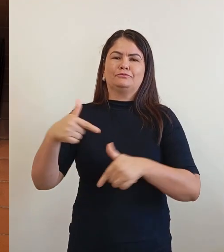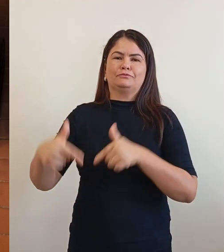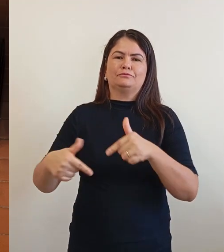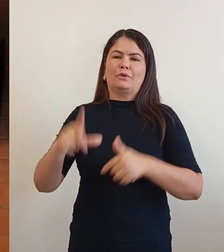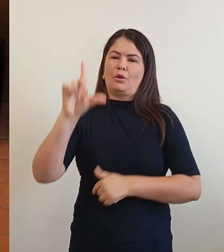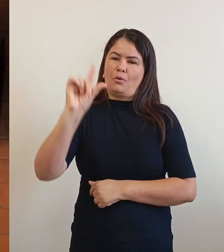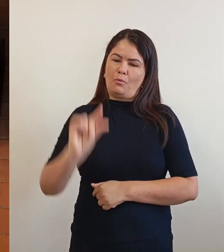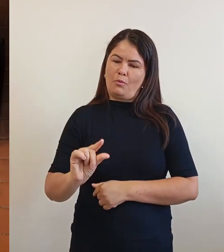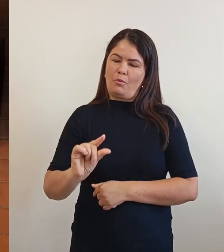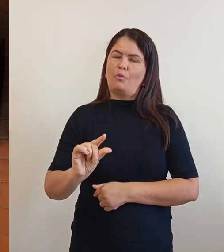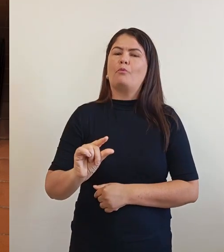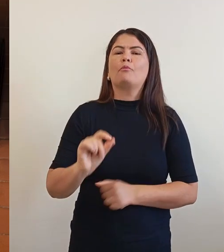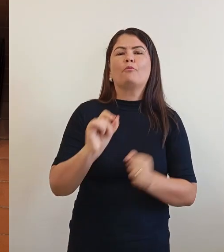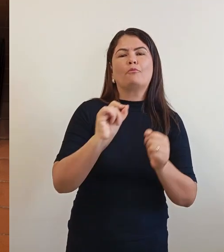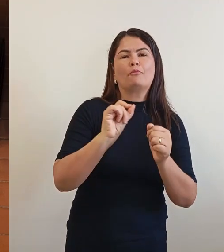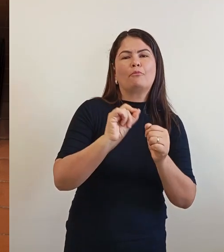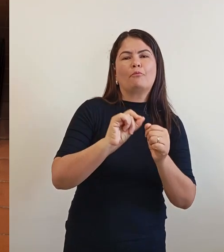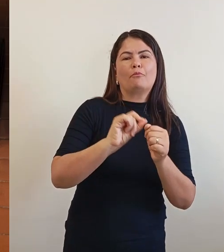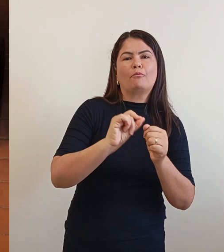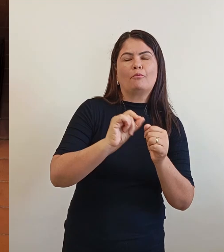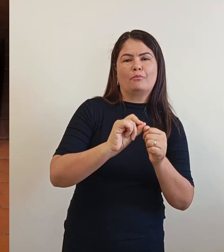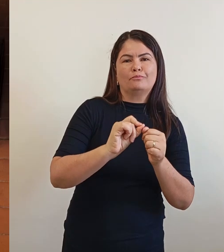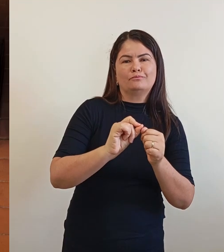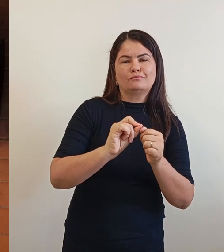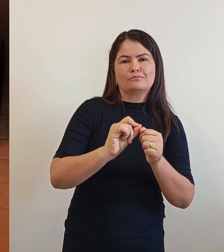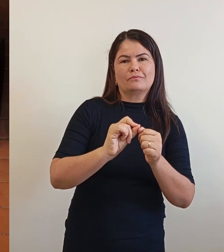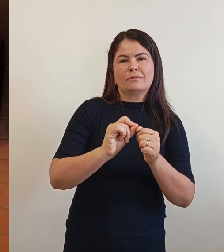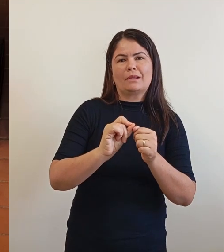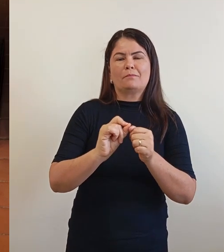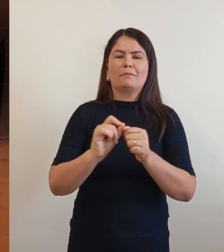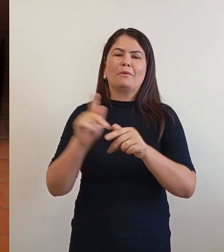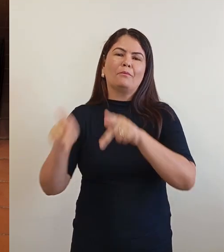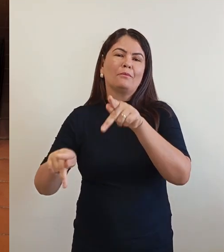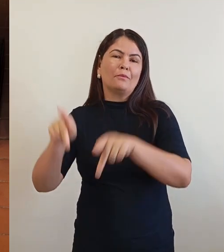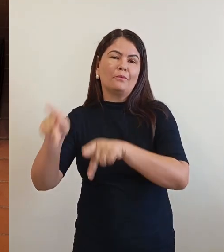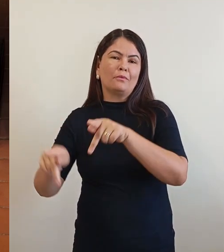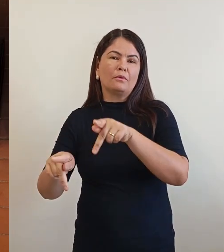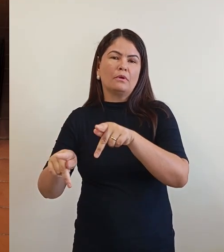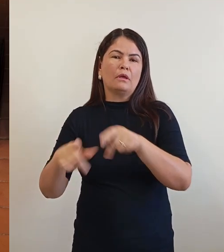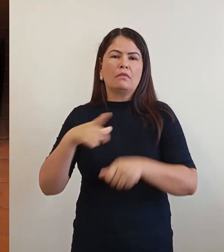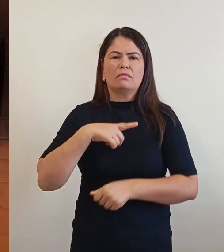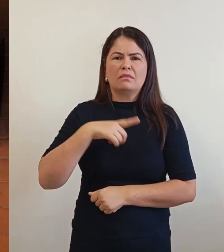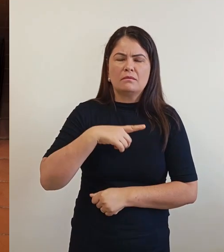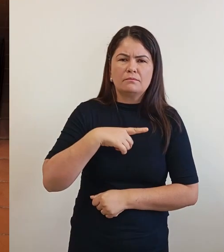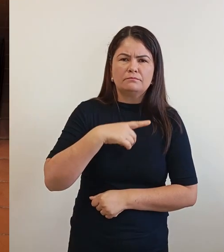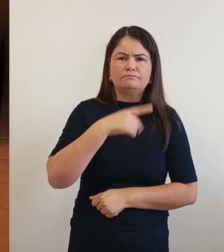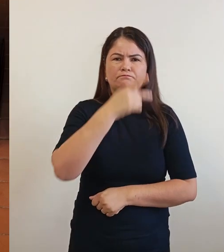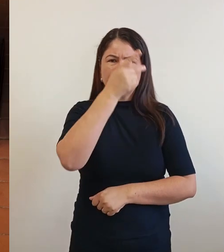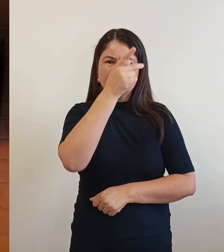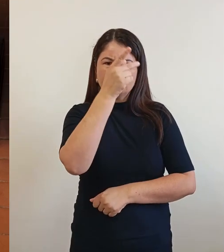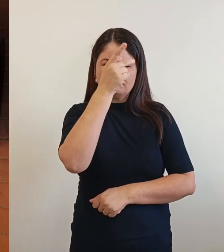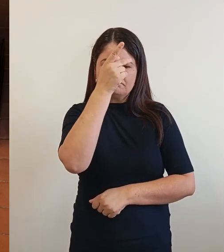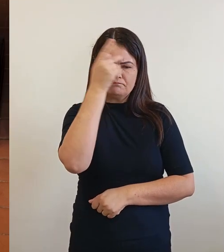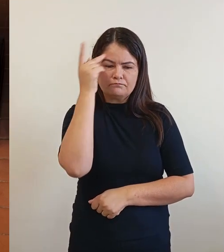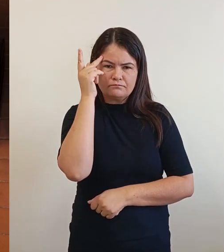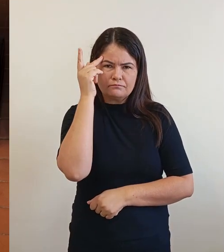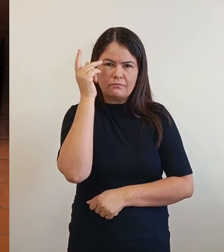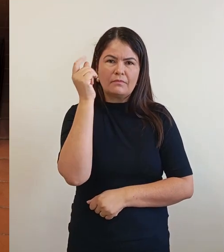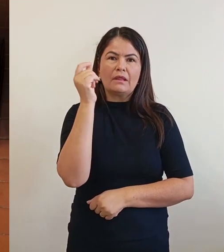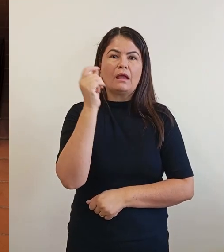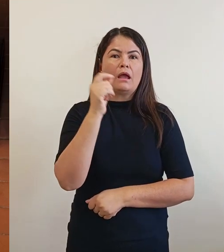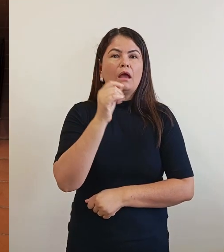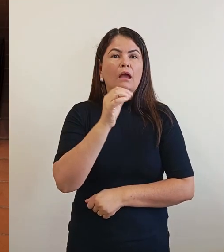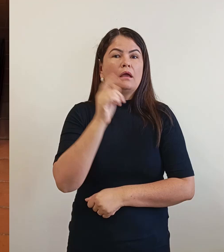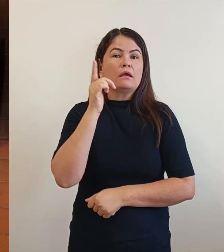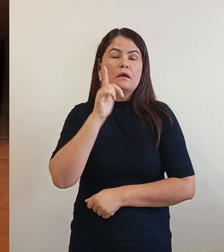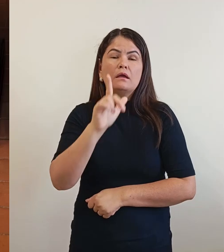pessoas que ganham lá seu 8 mil, 10 mil, 12 mil reais. Tem pessoas que ganham 16 mil